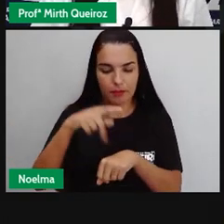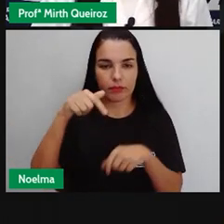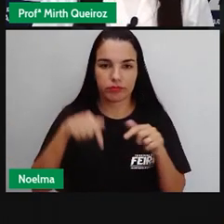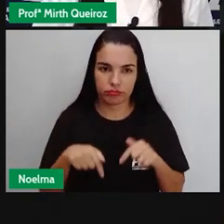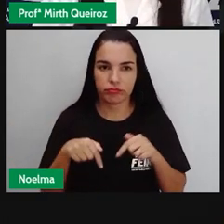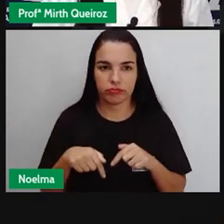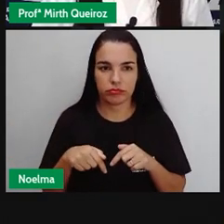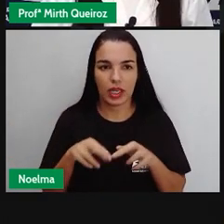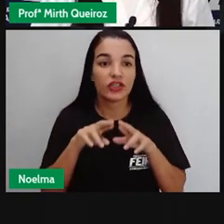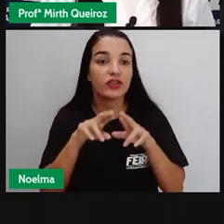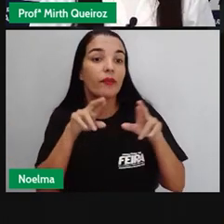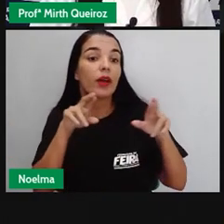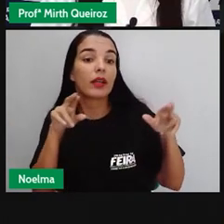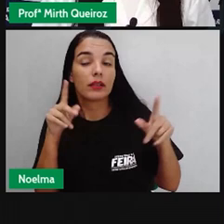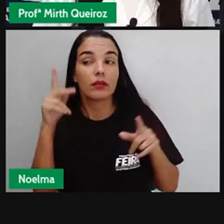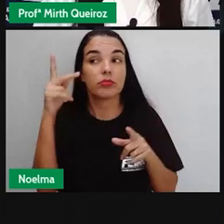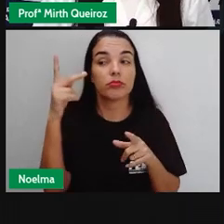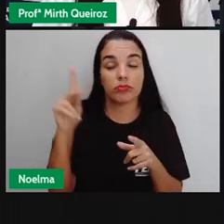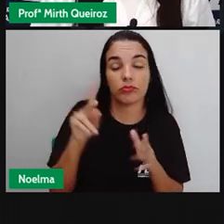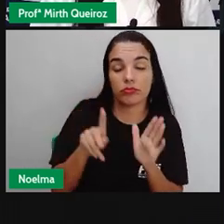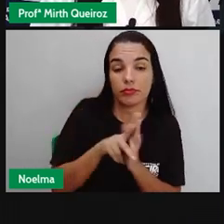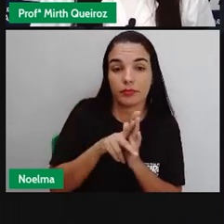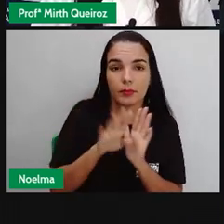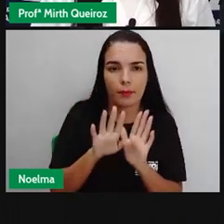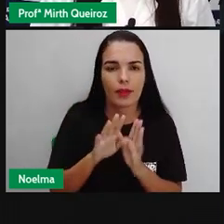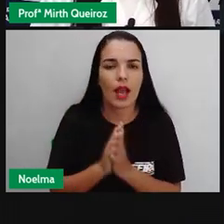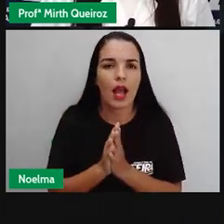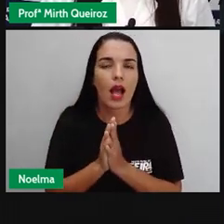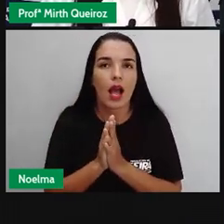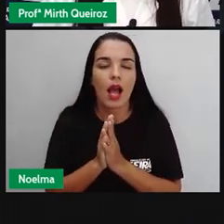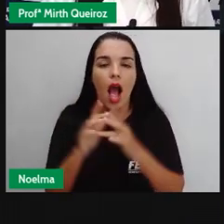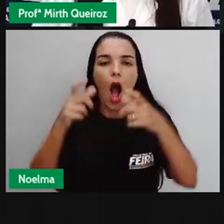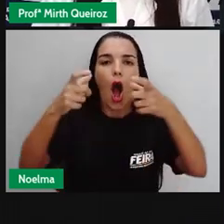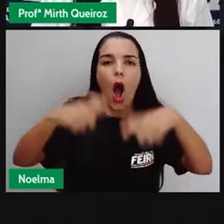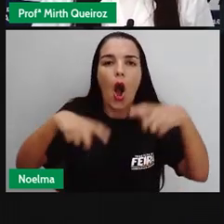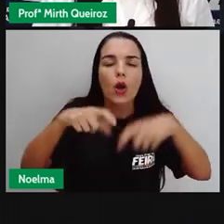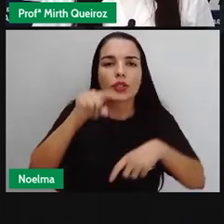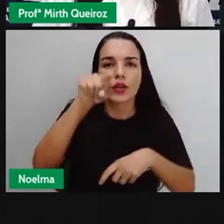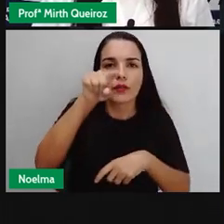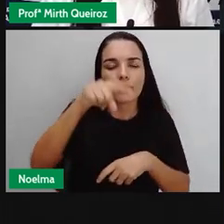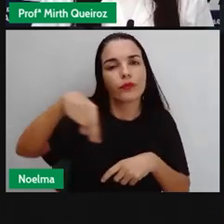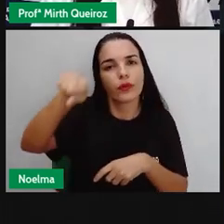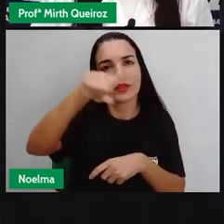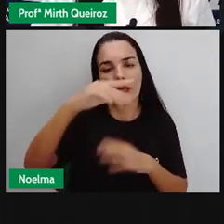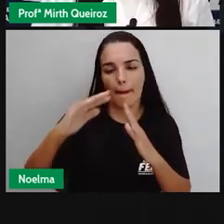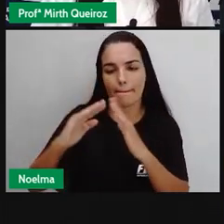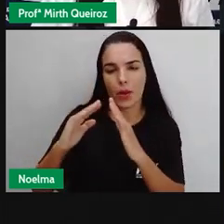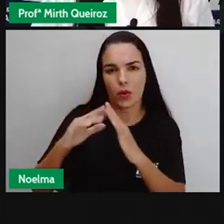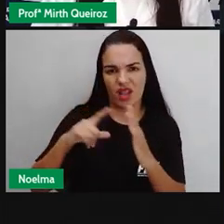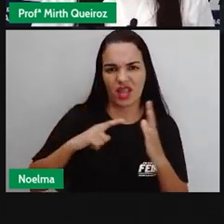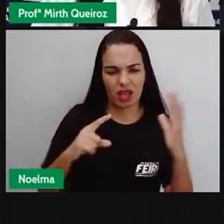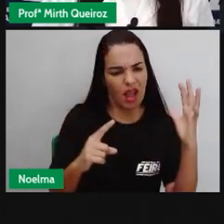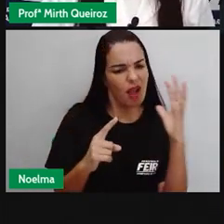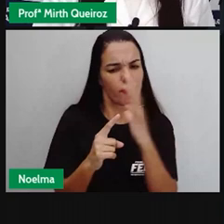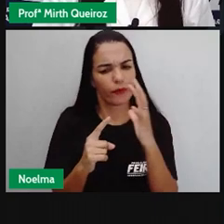diferente do seu, né? Onde você mora, tem alguma influência de diferentes povos? Tem